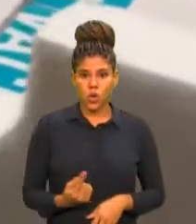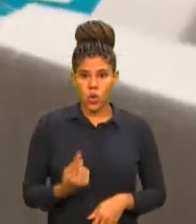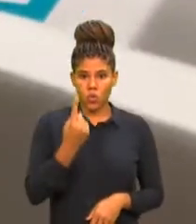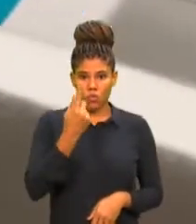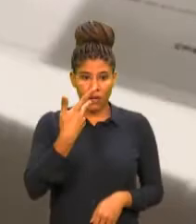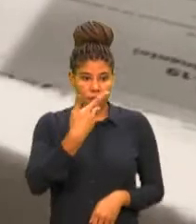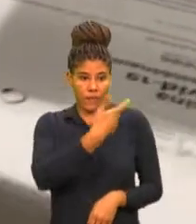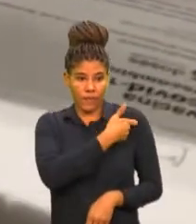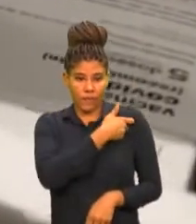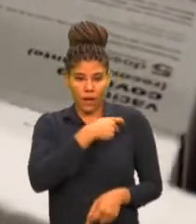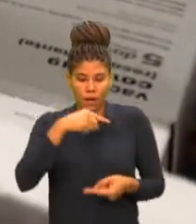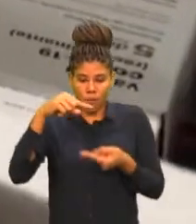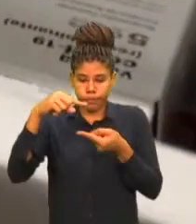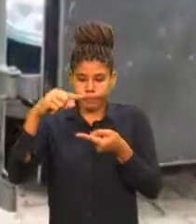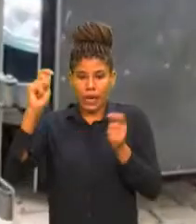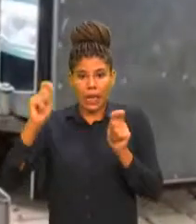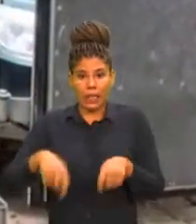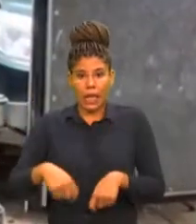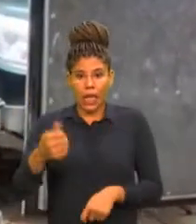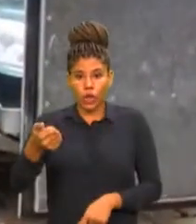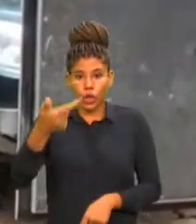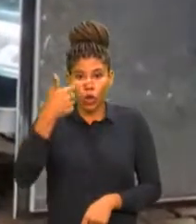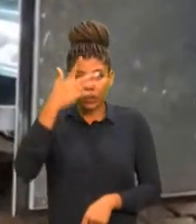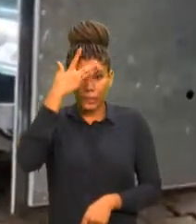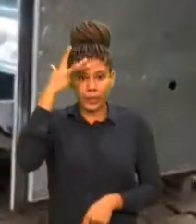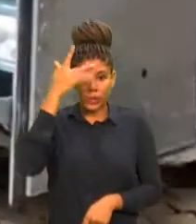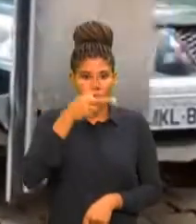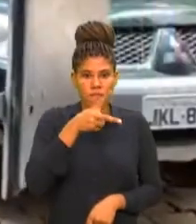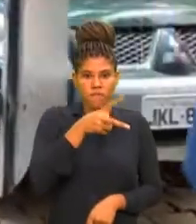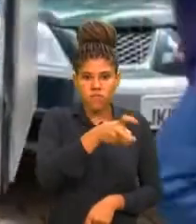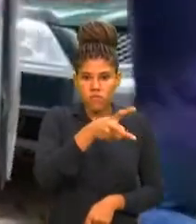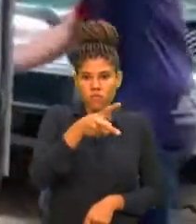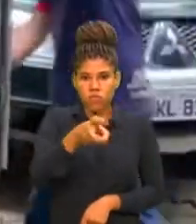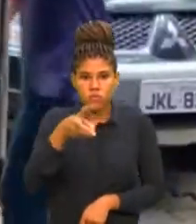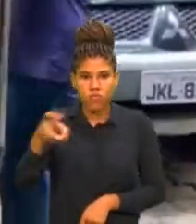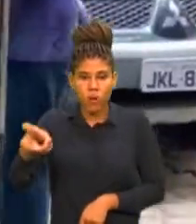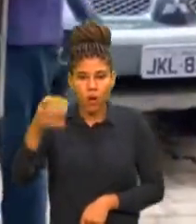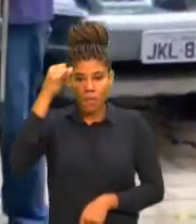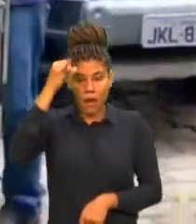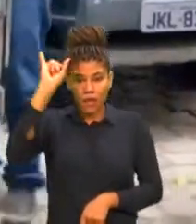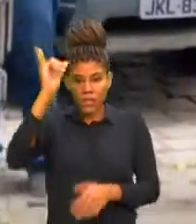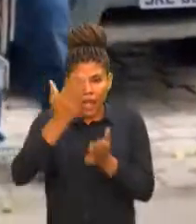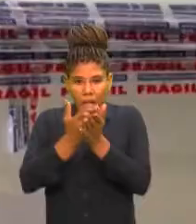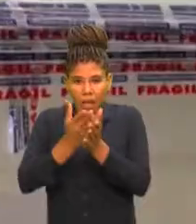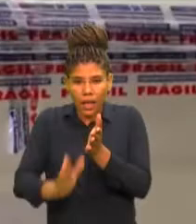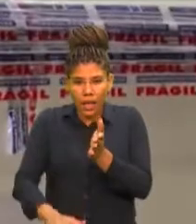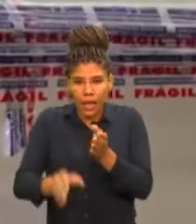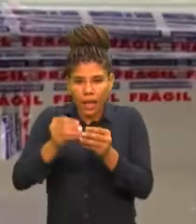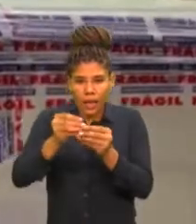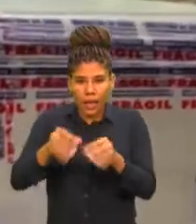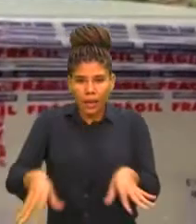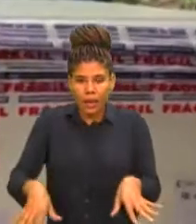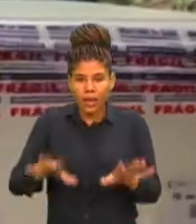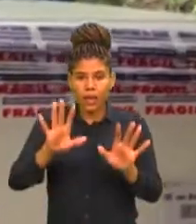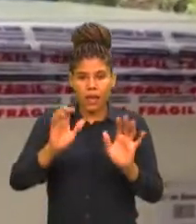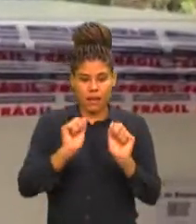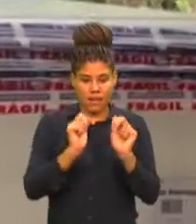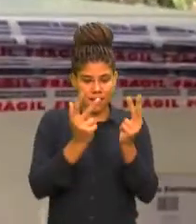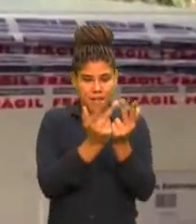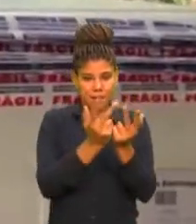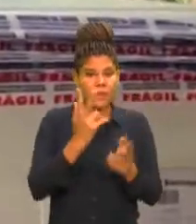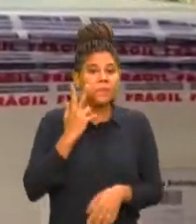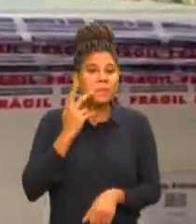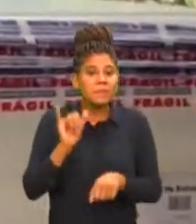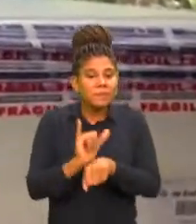pode render até 12 doses. Para evitar desperdício e ampliar o alcance da vacinação, a Câmara Municipal de Fortaleza